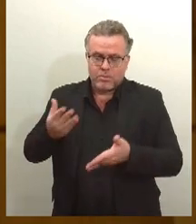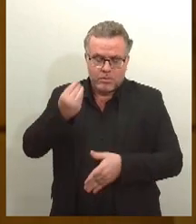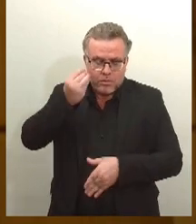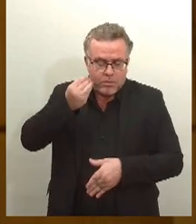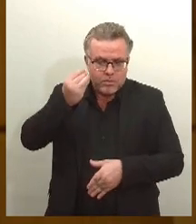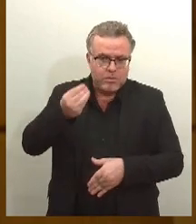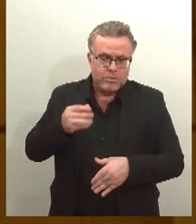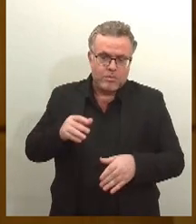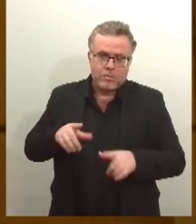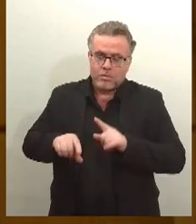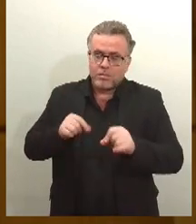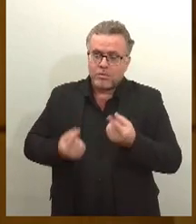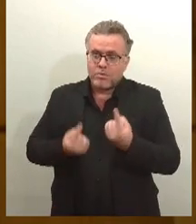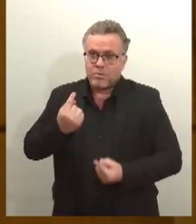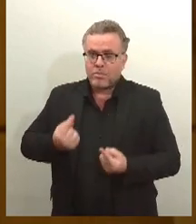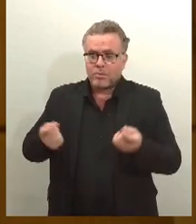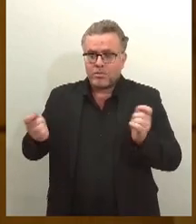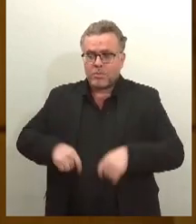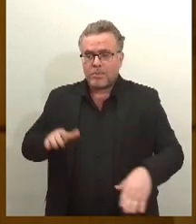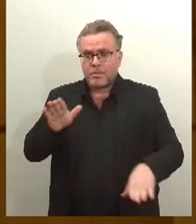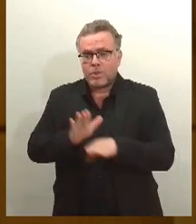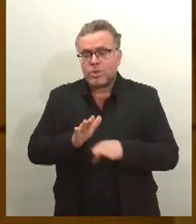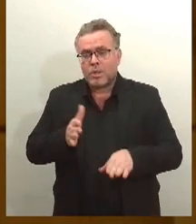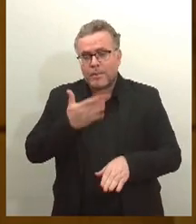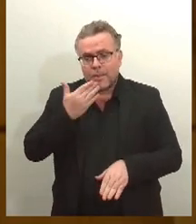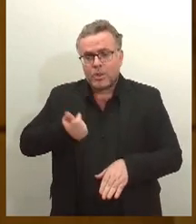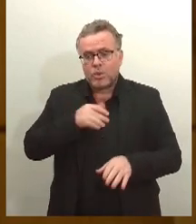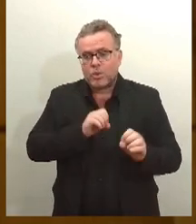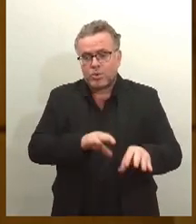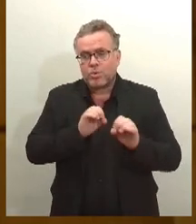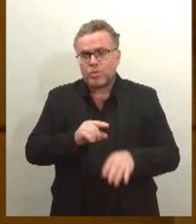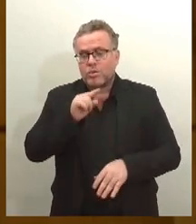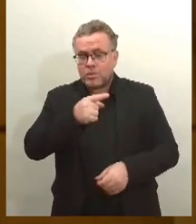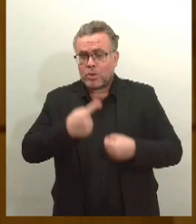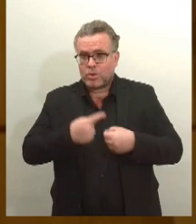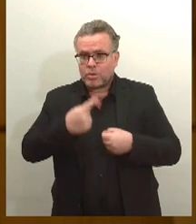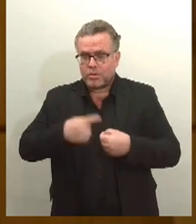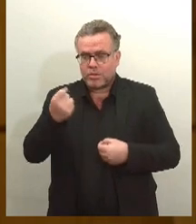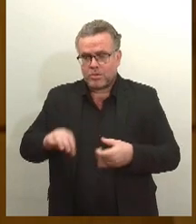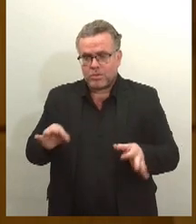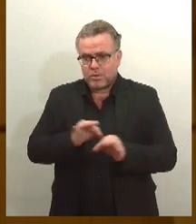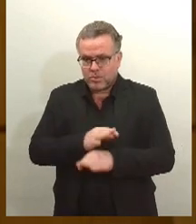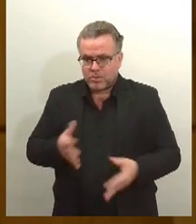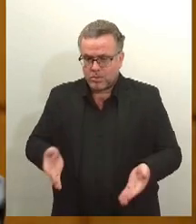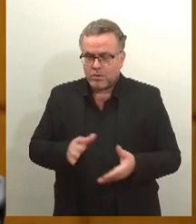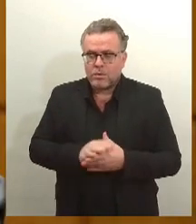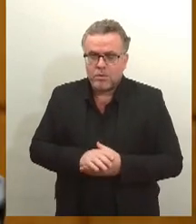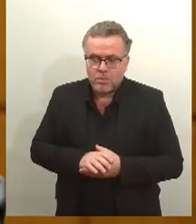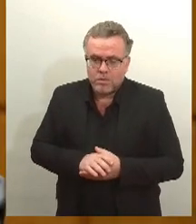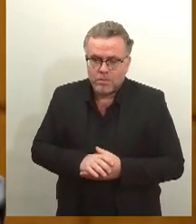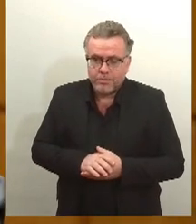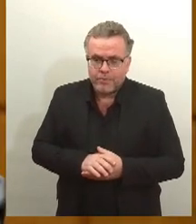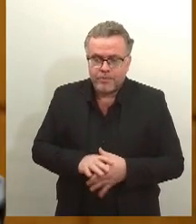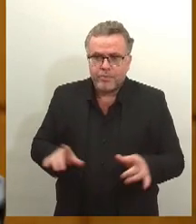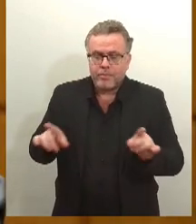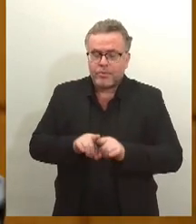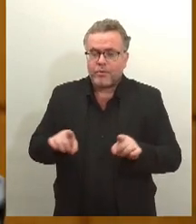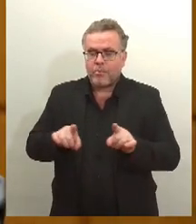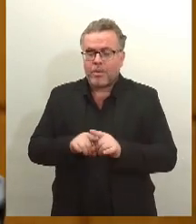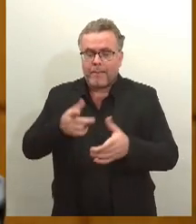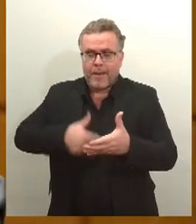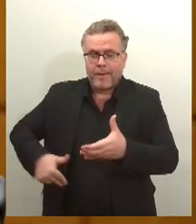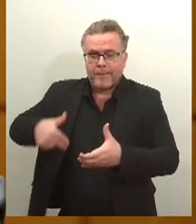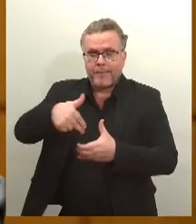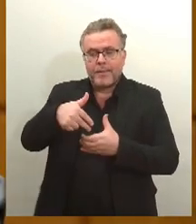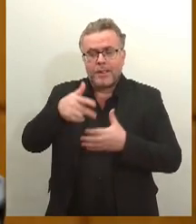melhorar os índices educacionais nos municípios sergipanos. Quem também usou a tribuna foi o deputado Ibrahim de